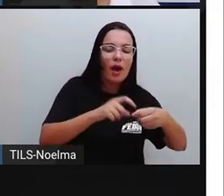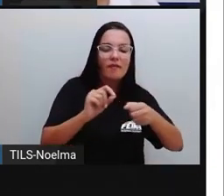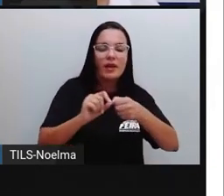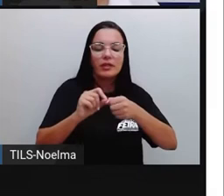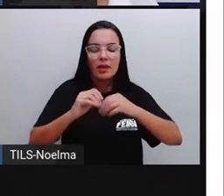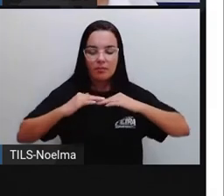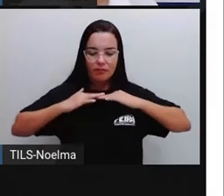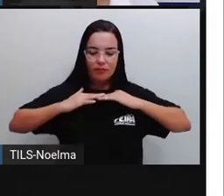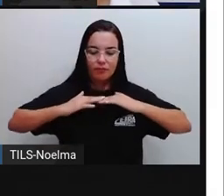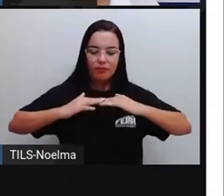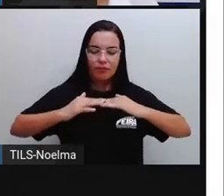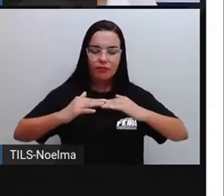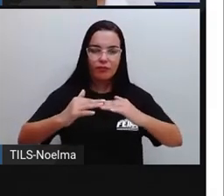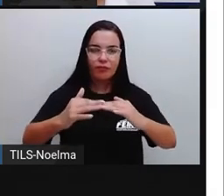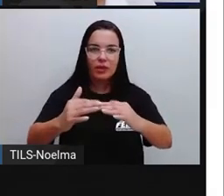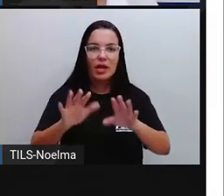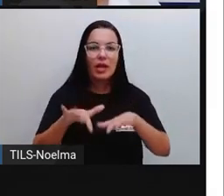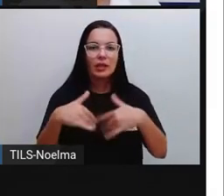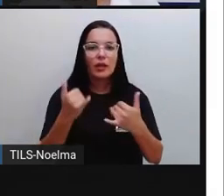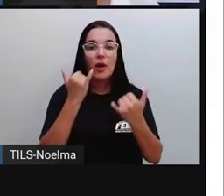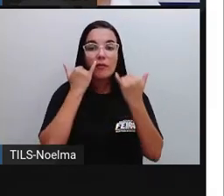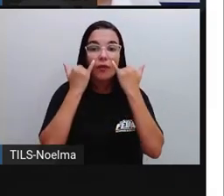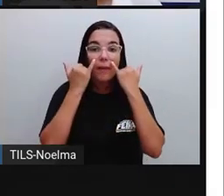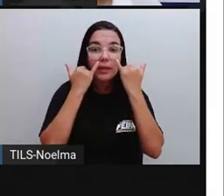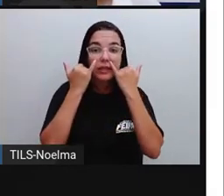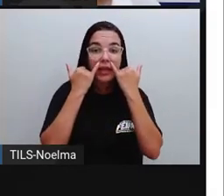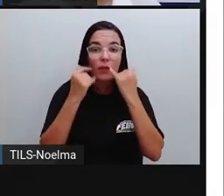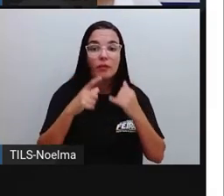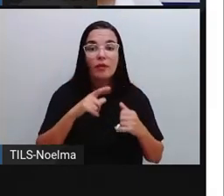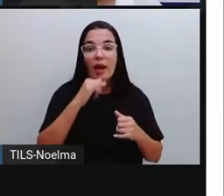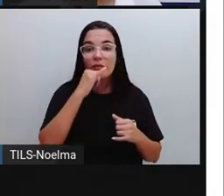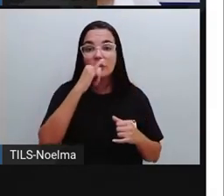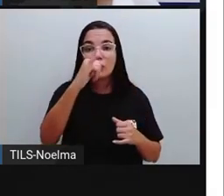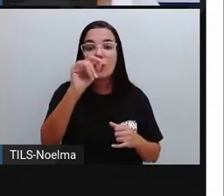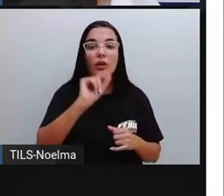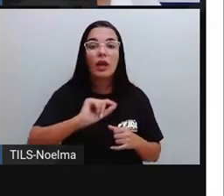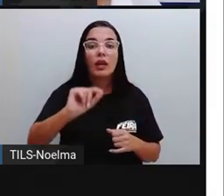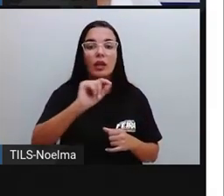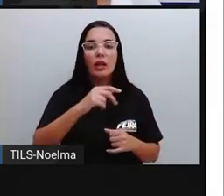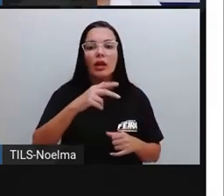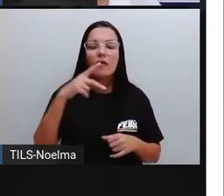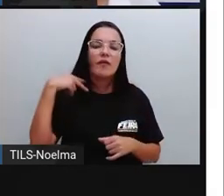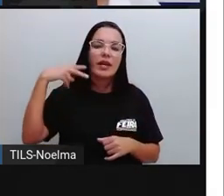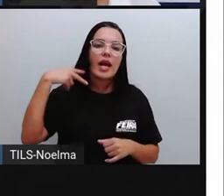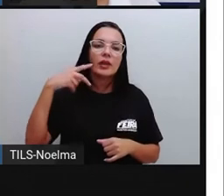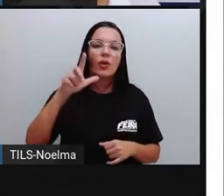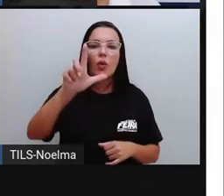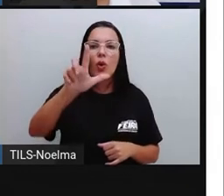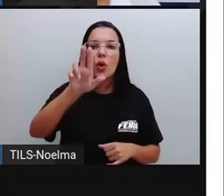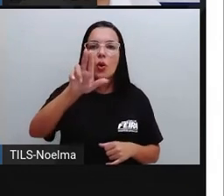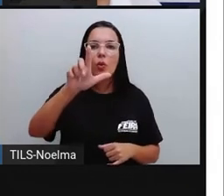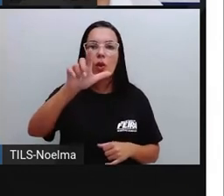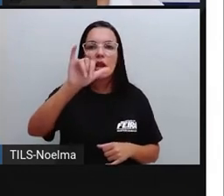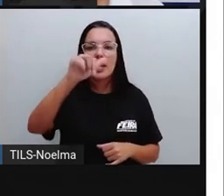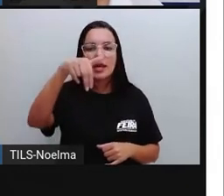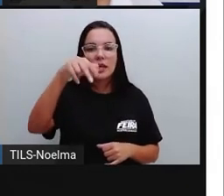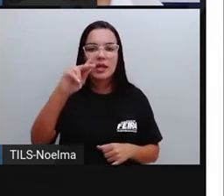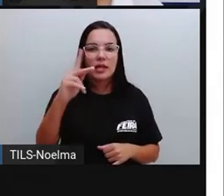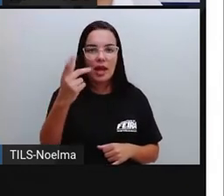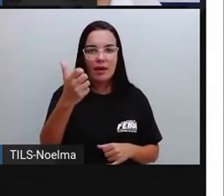bancada governista, vereador Lulinha, do DEM, que, na sessão desta quarta-feira,